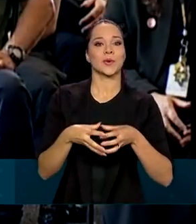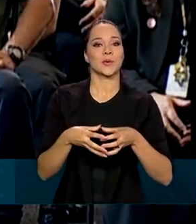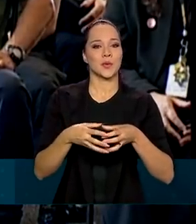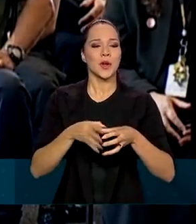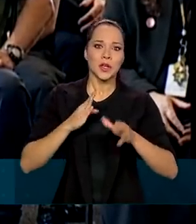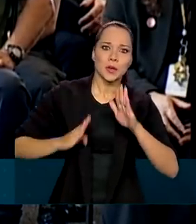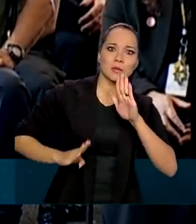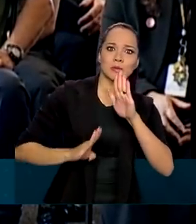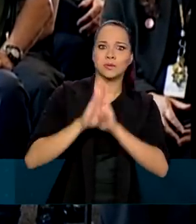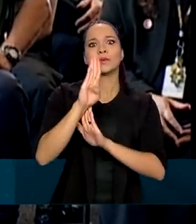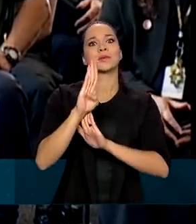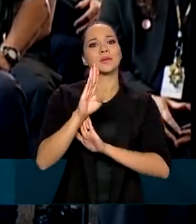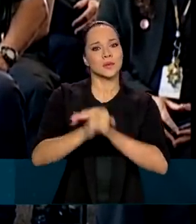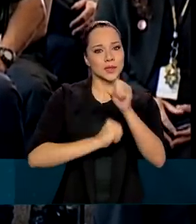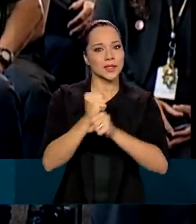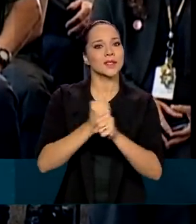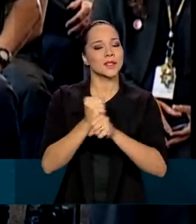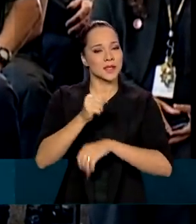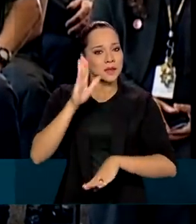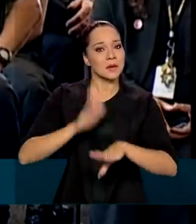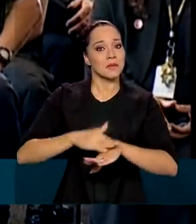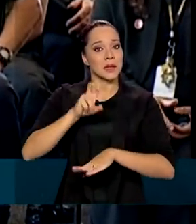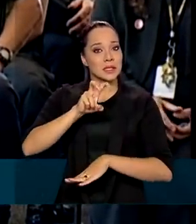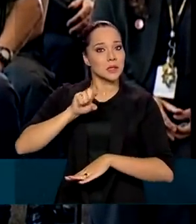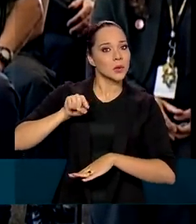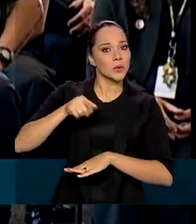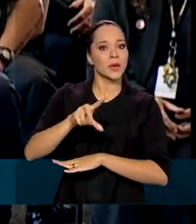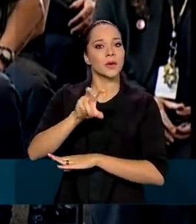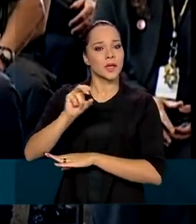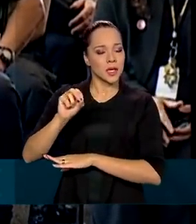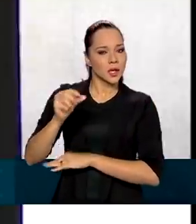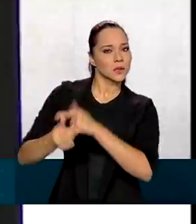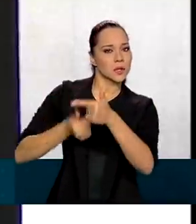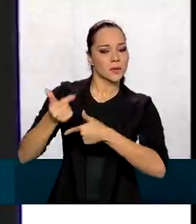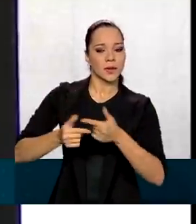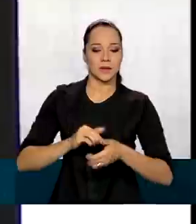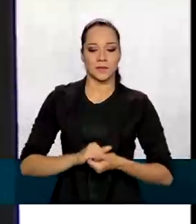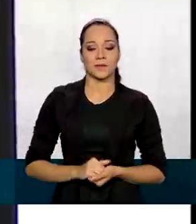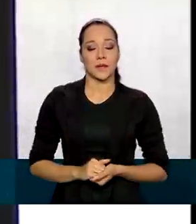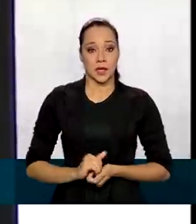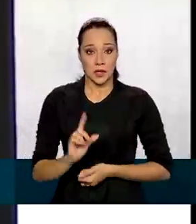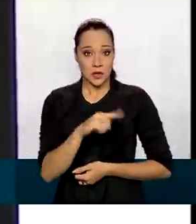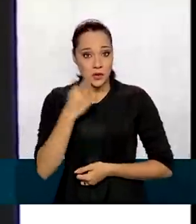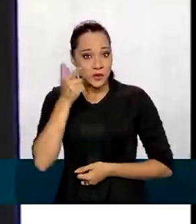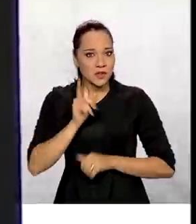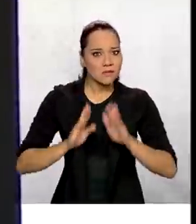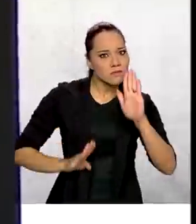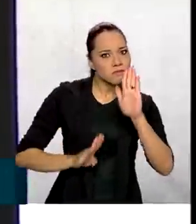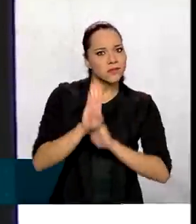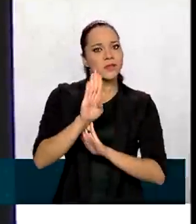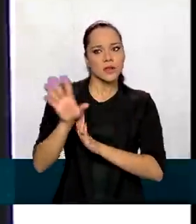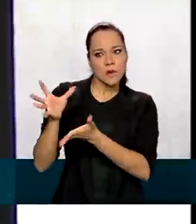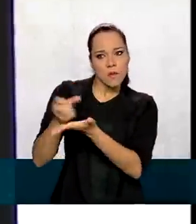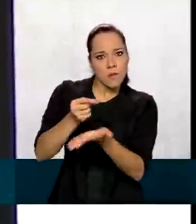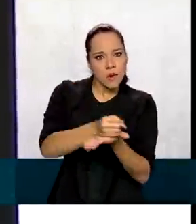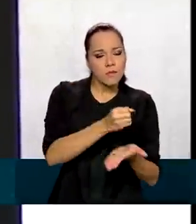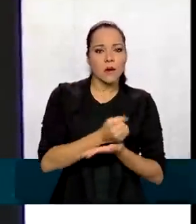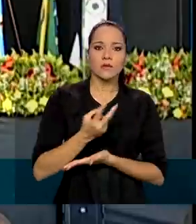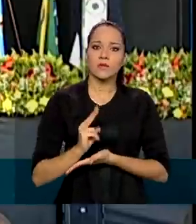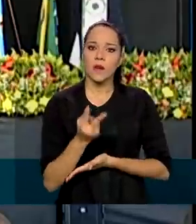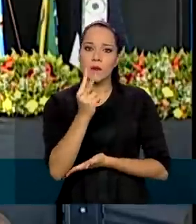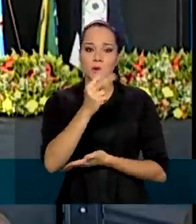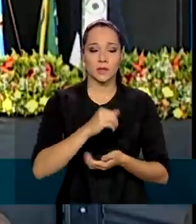que bateram recorde este ano em mais de 5.500 operações. Batemos um recorde absoluto na apreensão de valores.